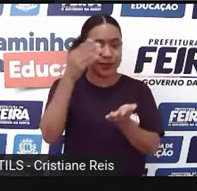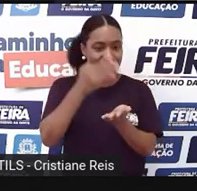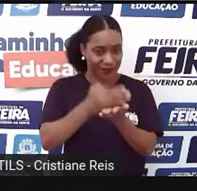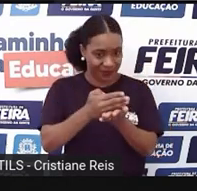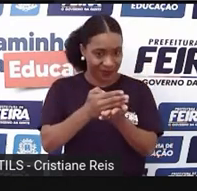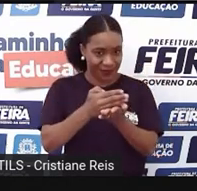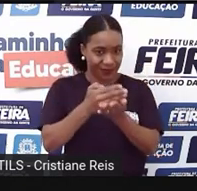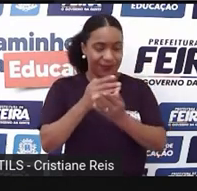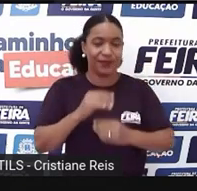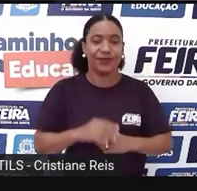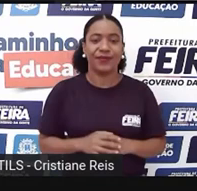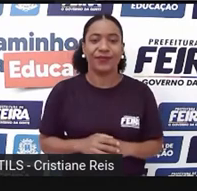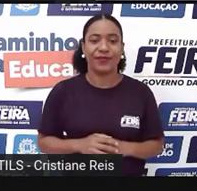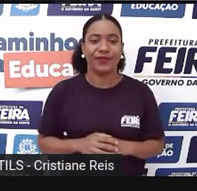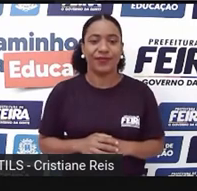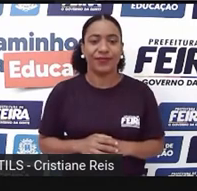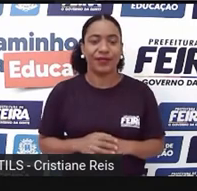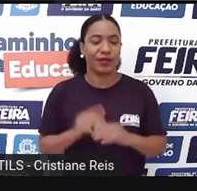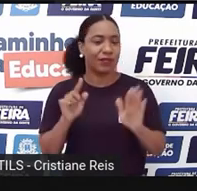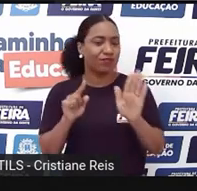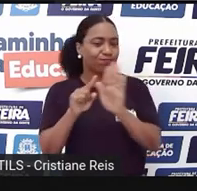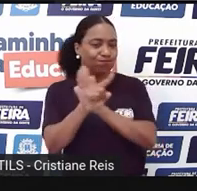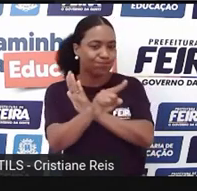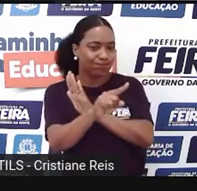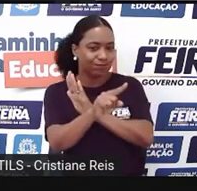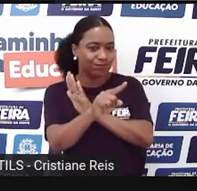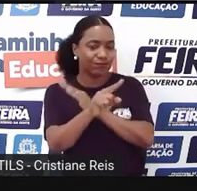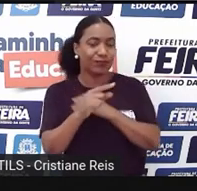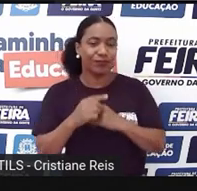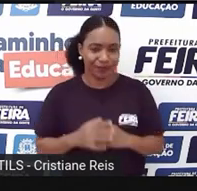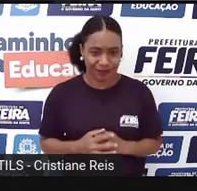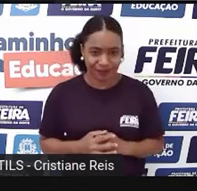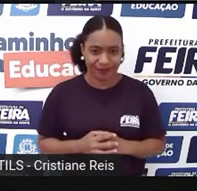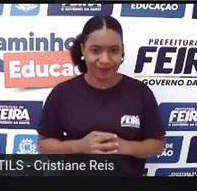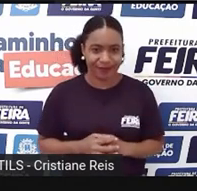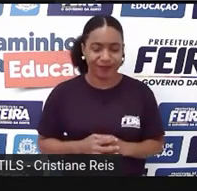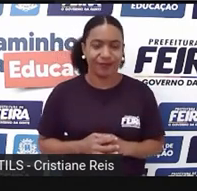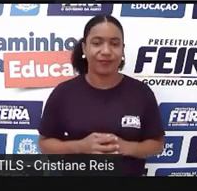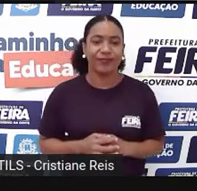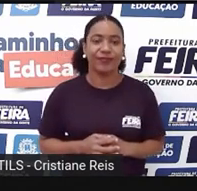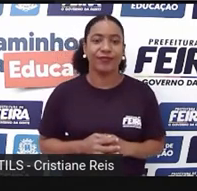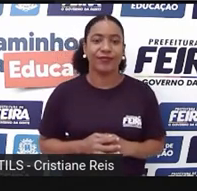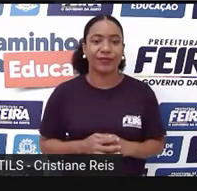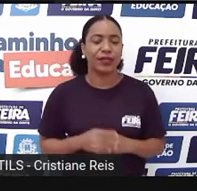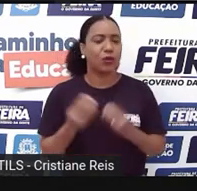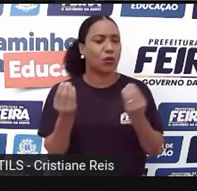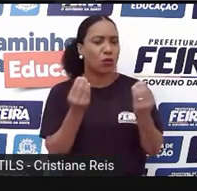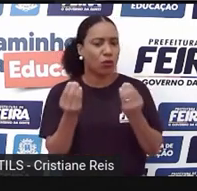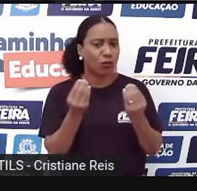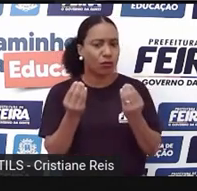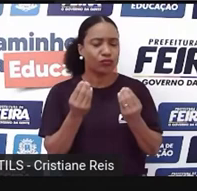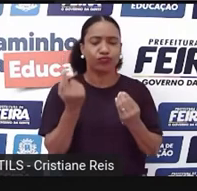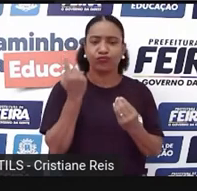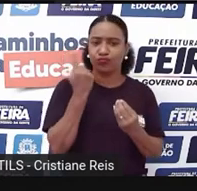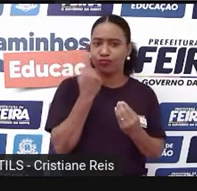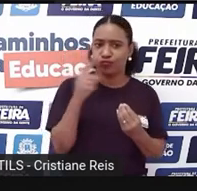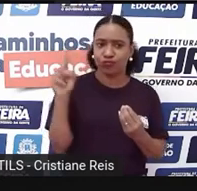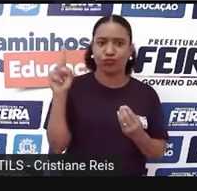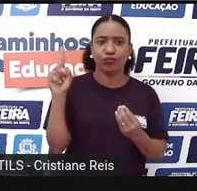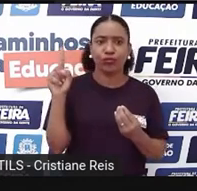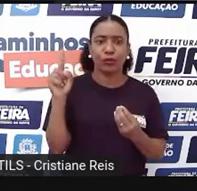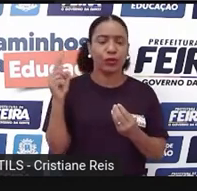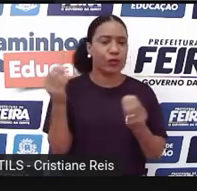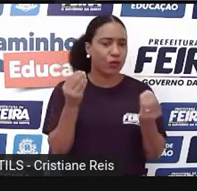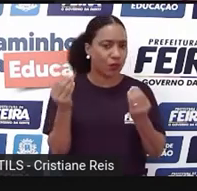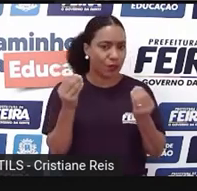Ou seja Question Quando você quer fazer Perguntas E na forma negativa Negarificenta